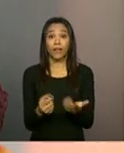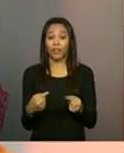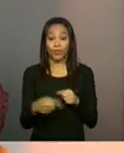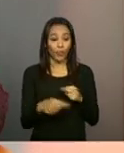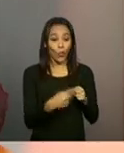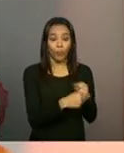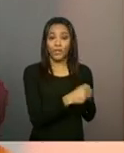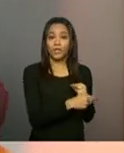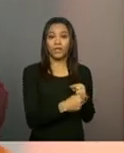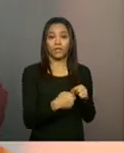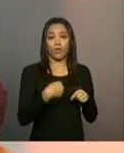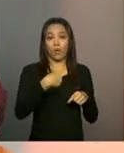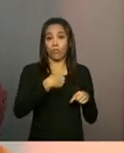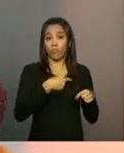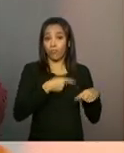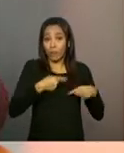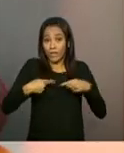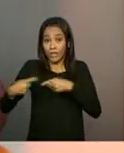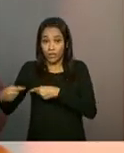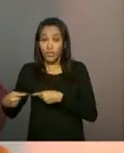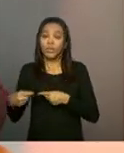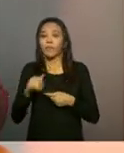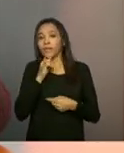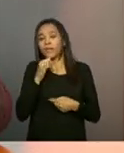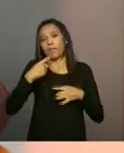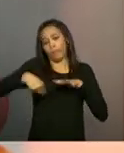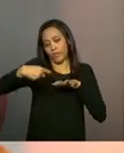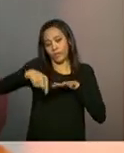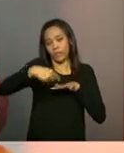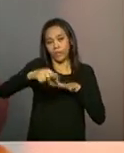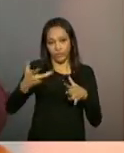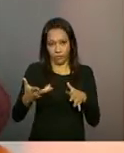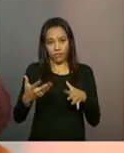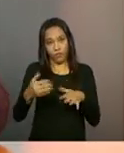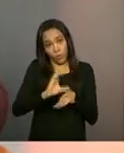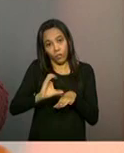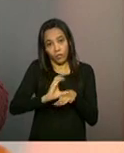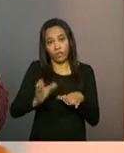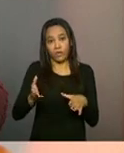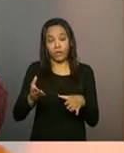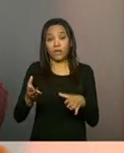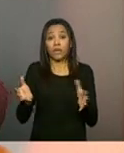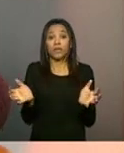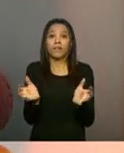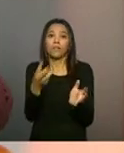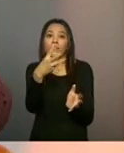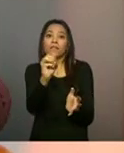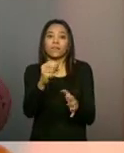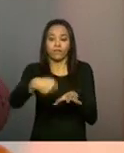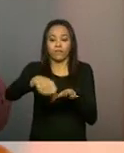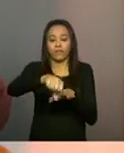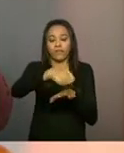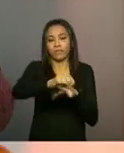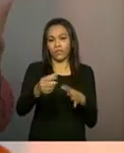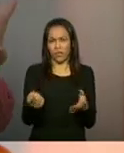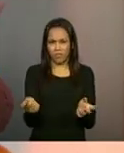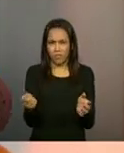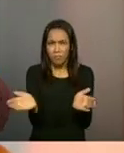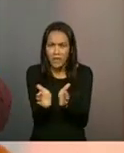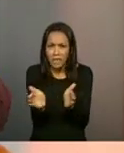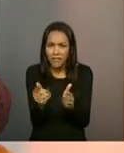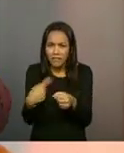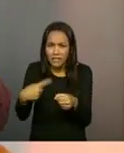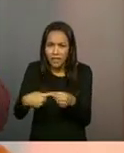emprego, às vezes fazer um curso de manicure em uma cidade pequena. Você vai formar 30 manicures. Você não vai conseguir com que essas